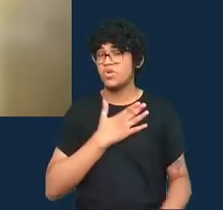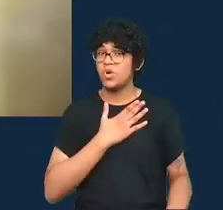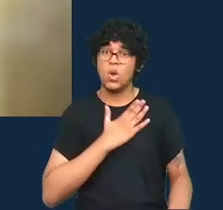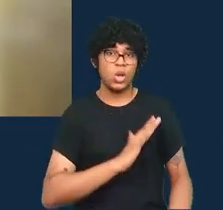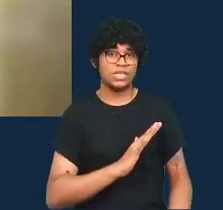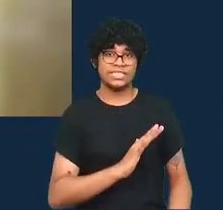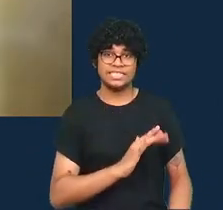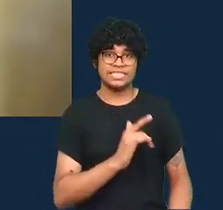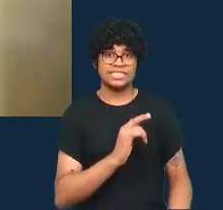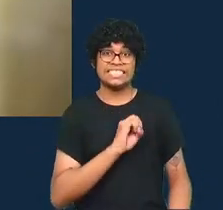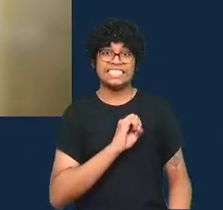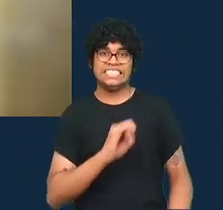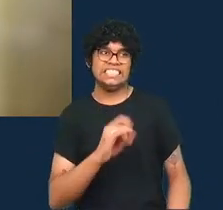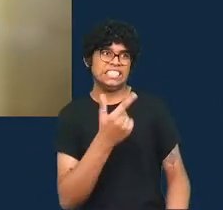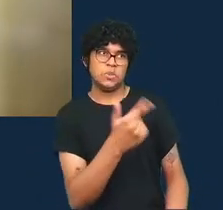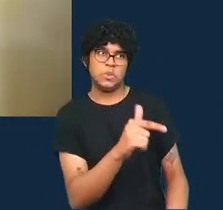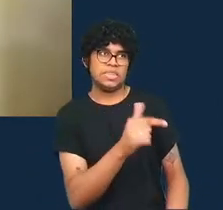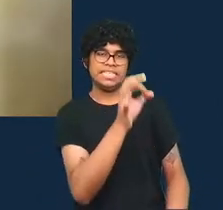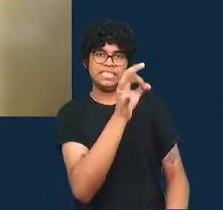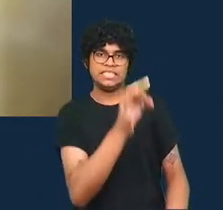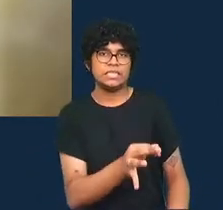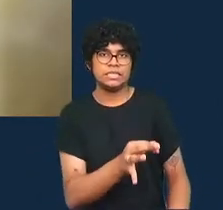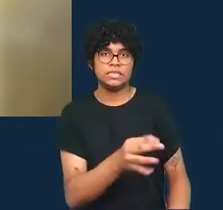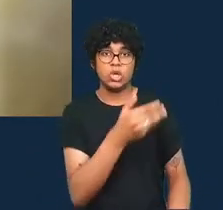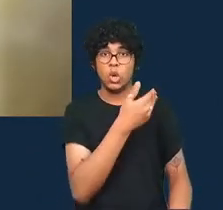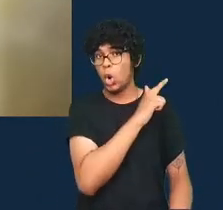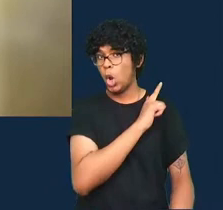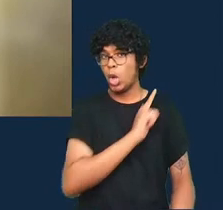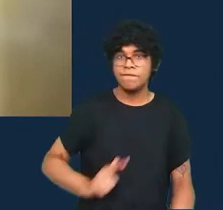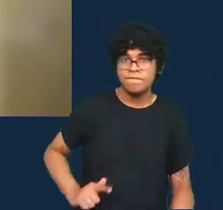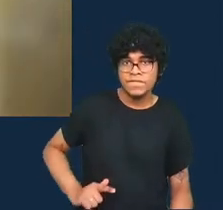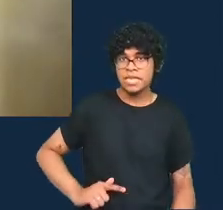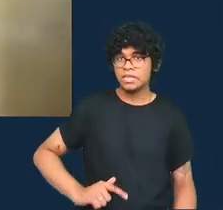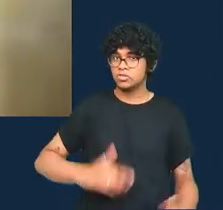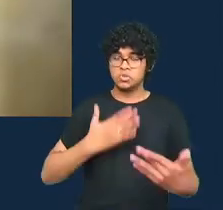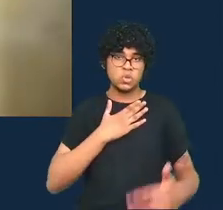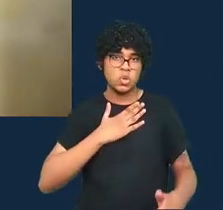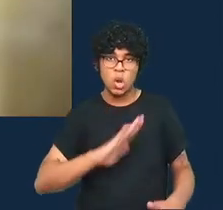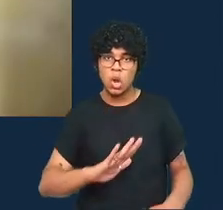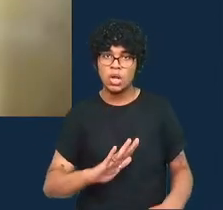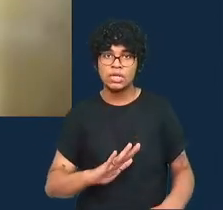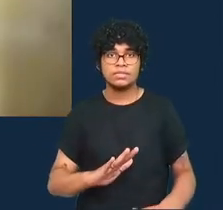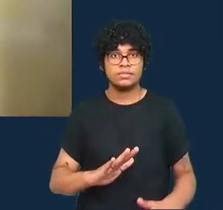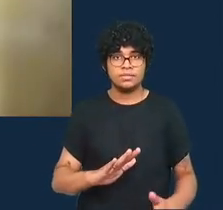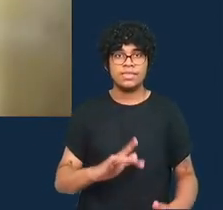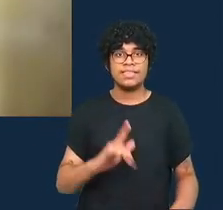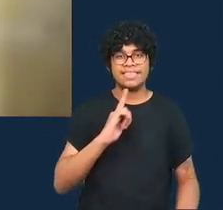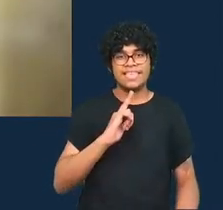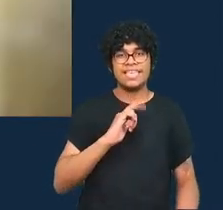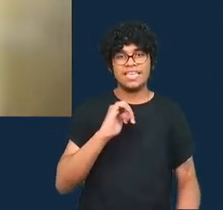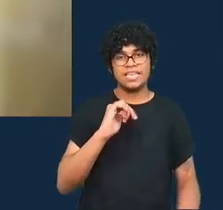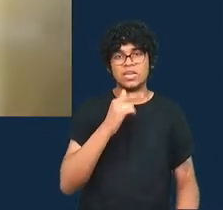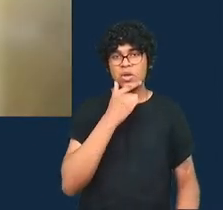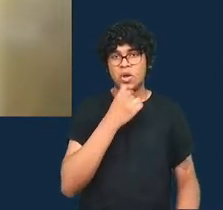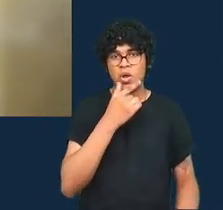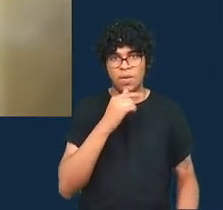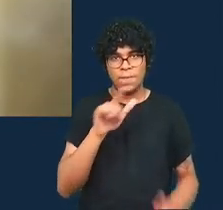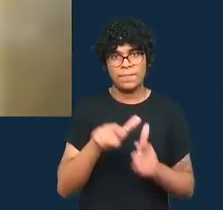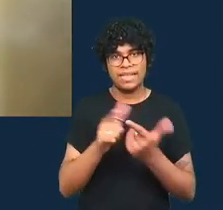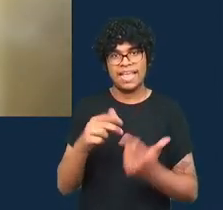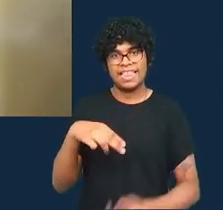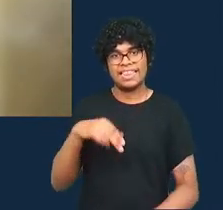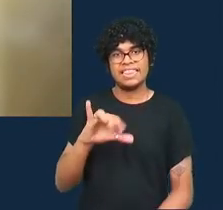o o estado não gosta da incerteza jornalista de dados Nicolas Kaiser Rio em sua publicação